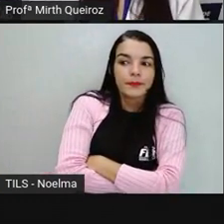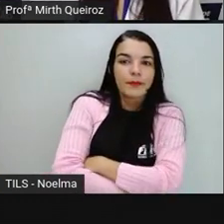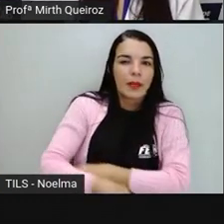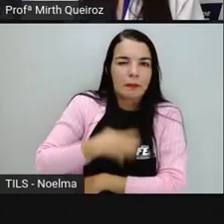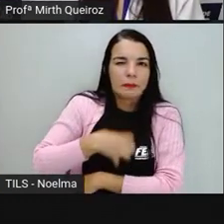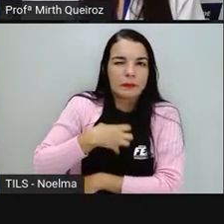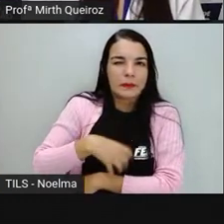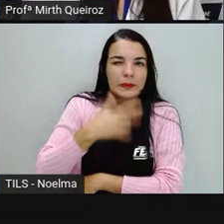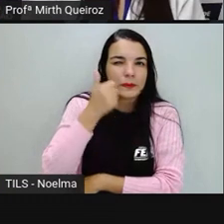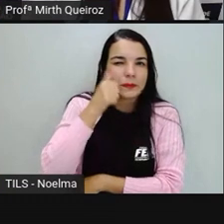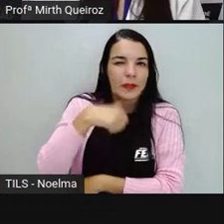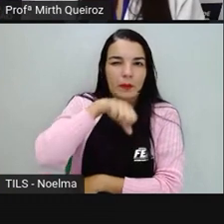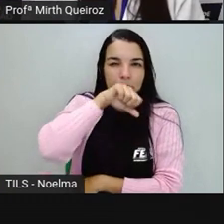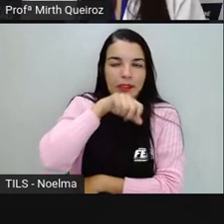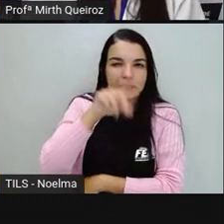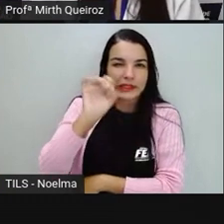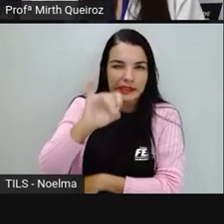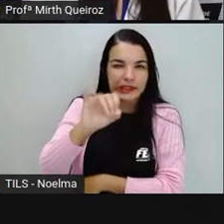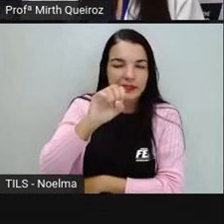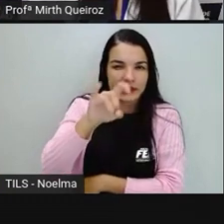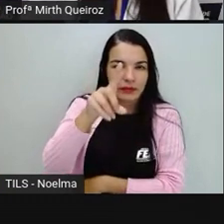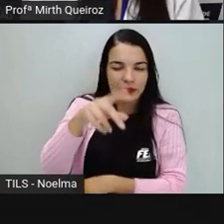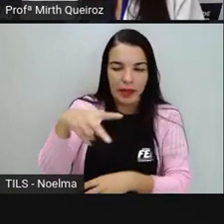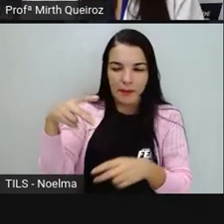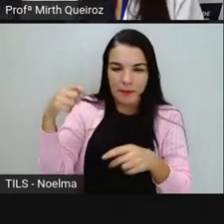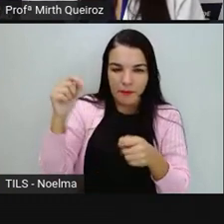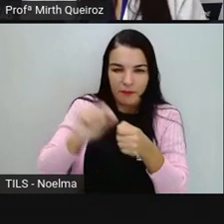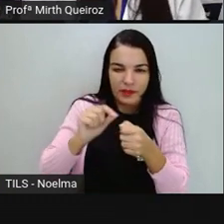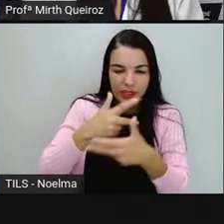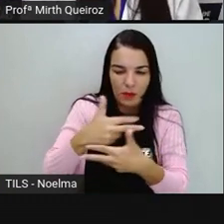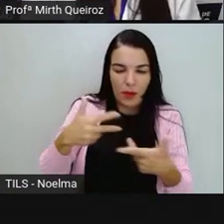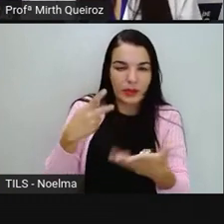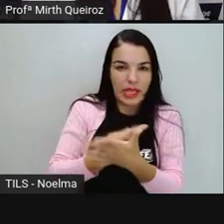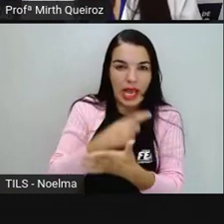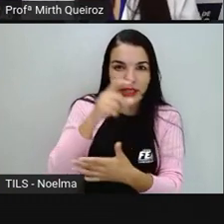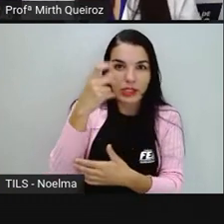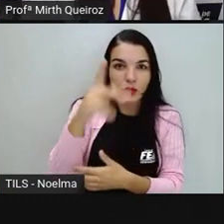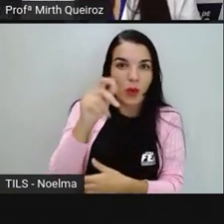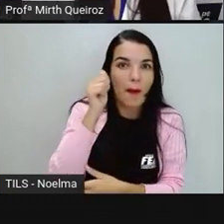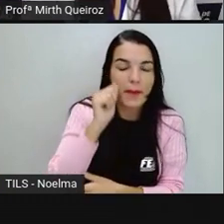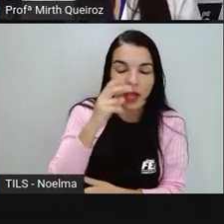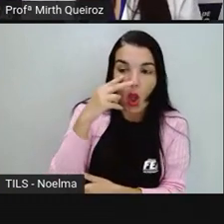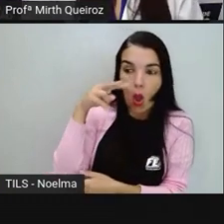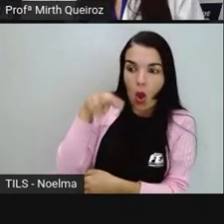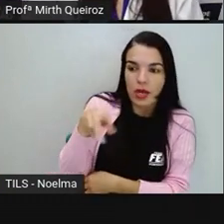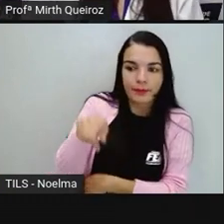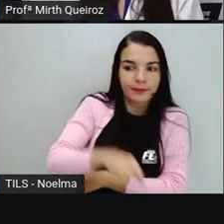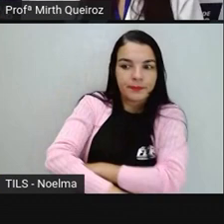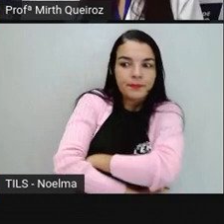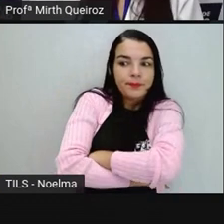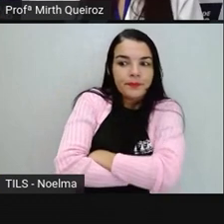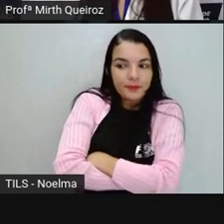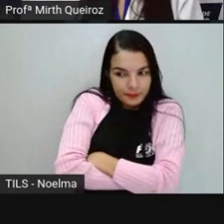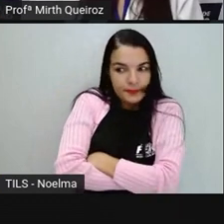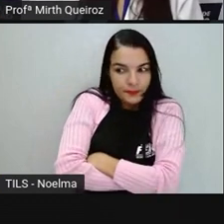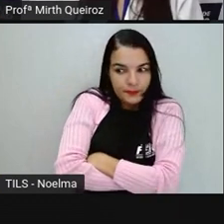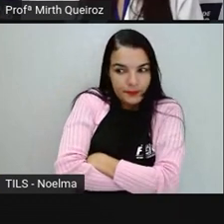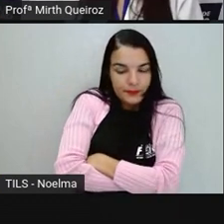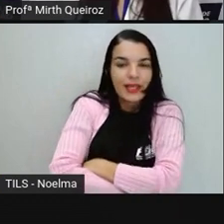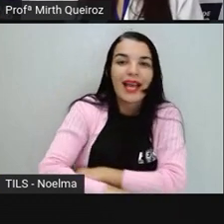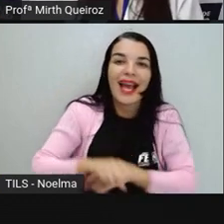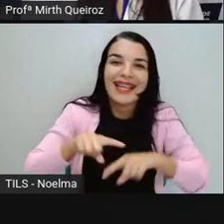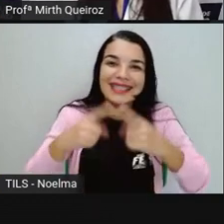está brava com vocês, vocês fizeram algo, aprontaram alguma coisa. A mamãe não precisa falar nada. Ela simplesmente olha para